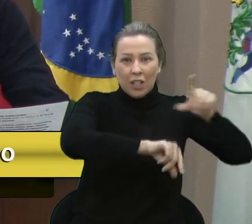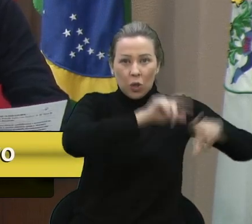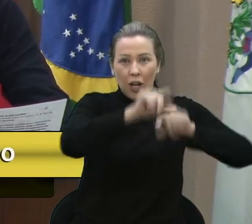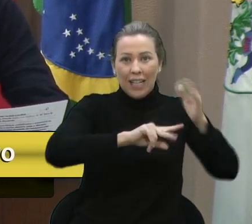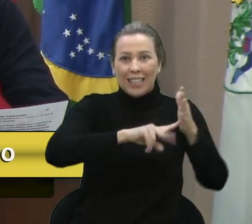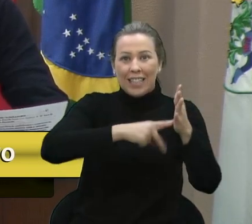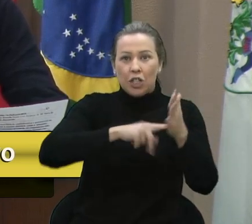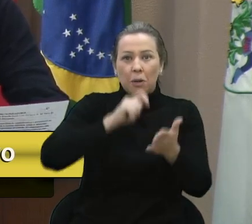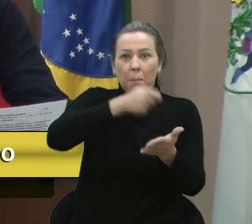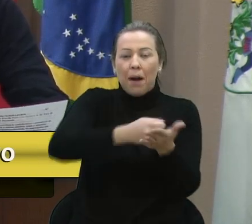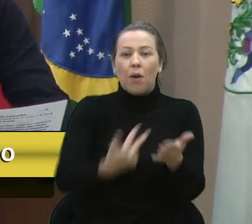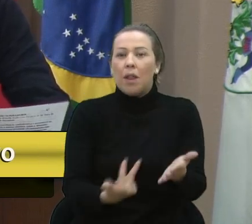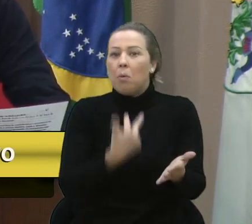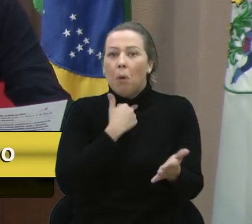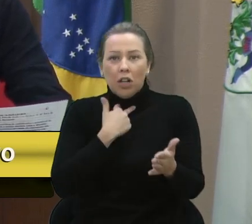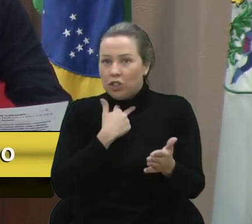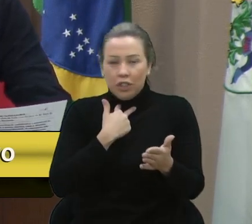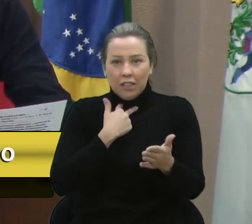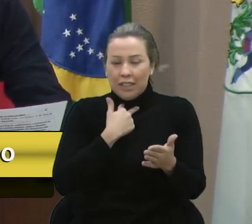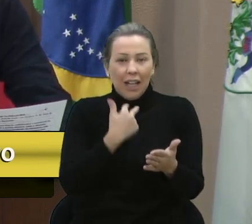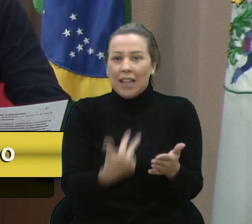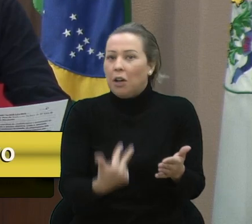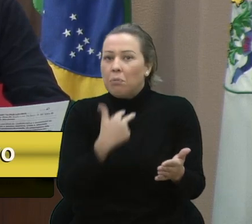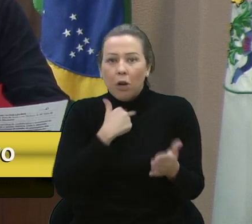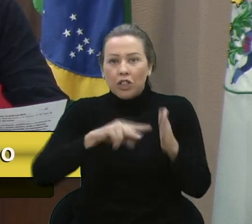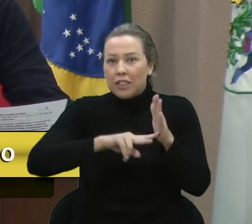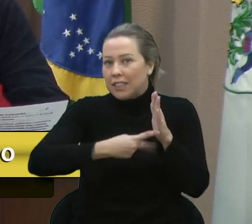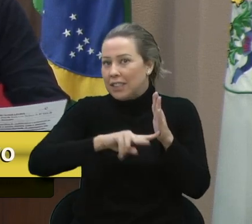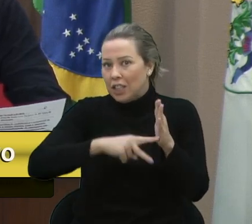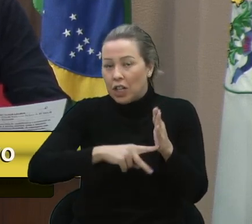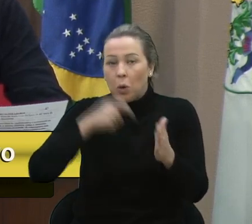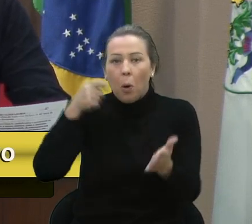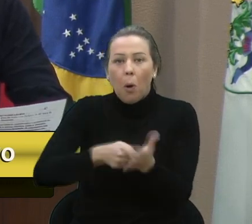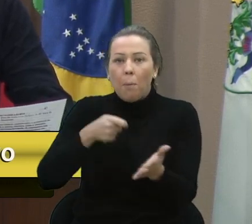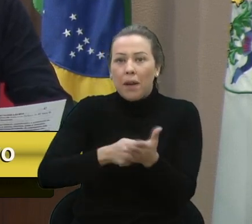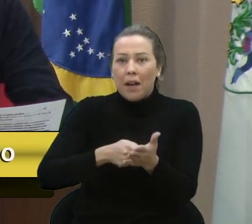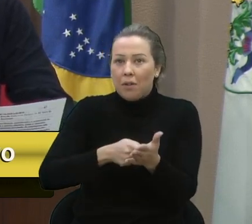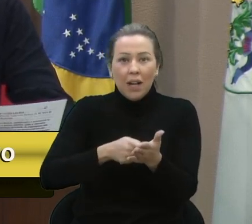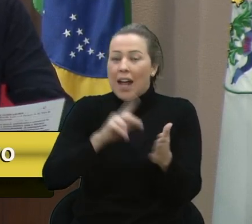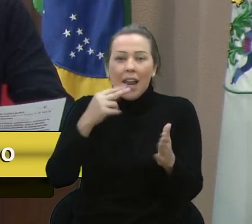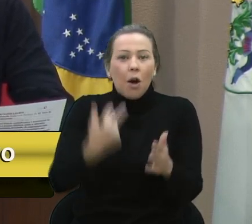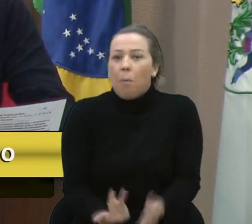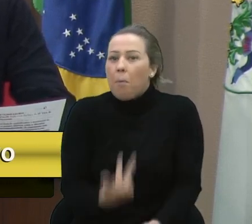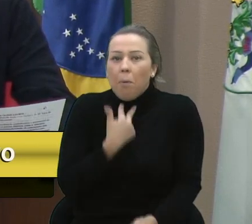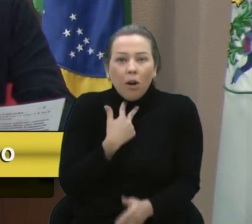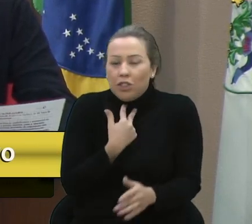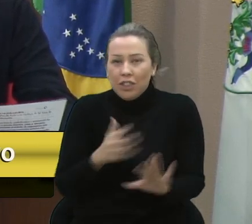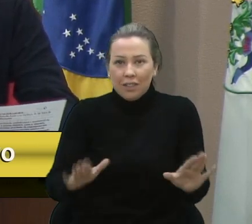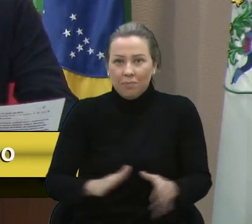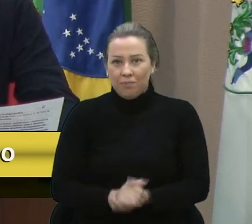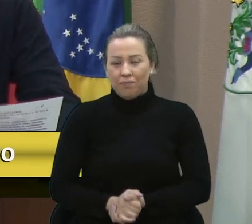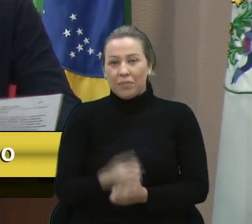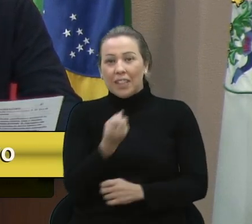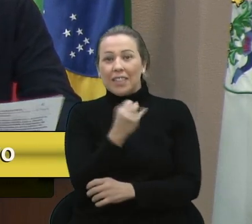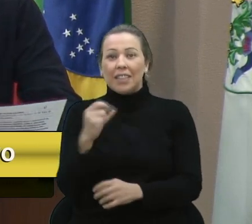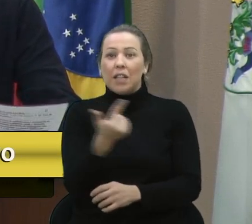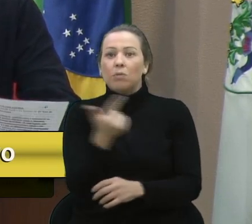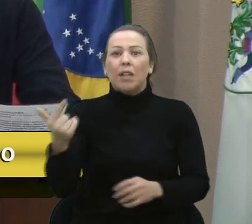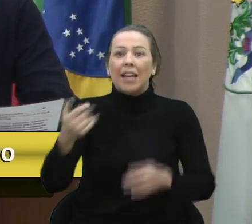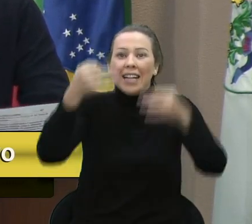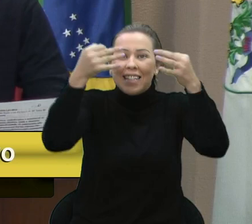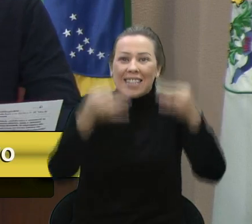exigir contribuição assistencial para sindicato que obrigue o pagamento de não filiado, a não ser que tenha